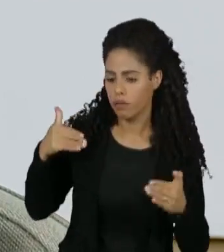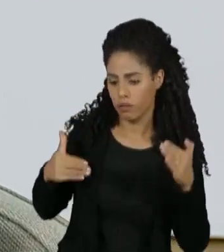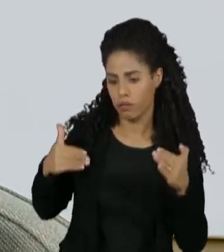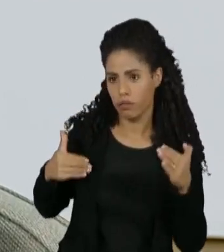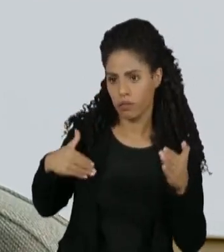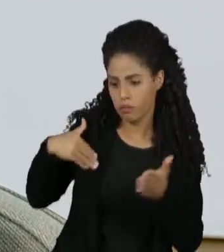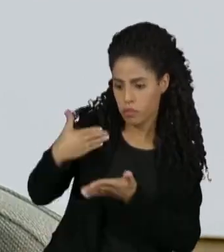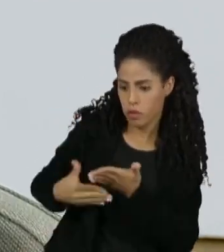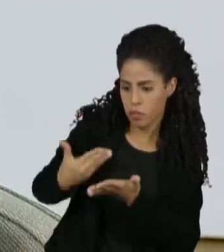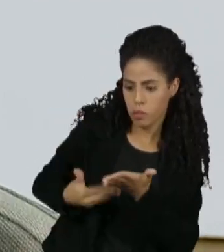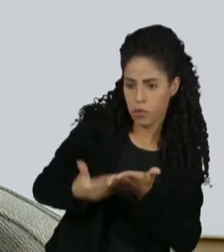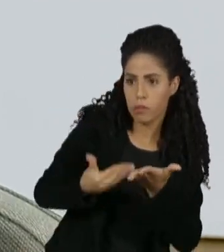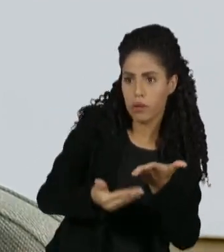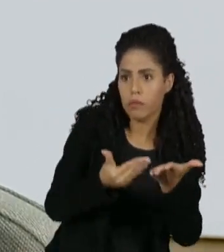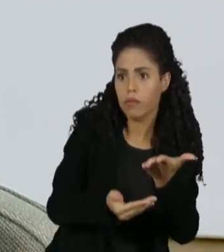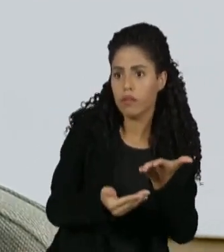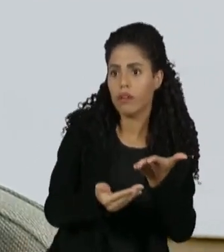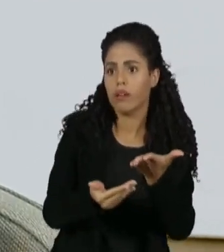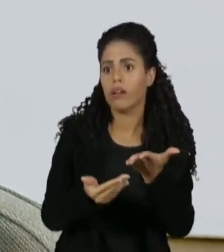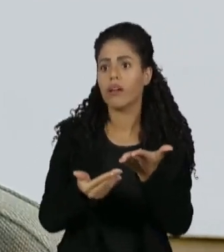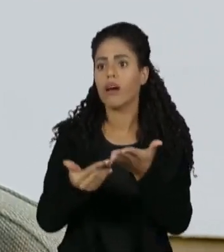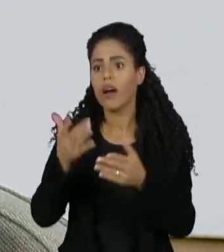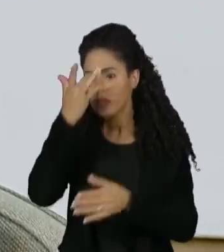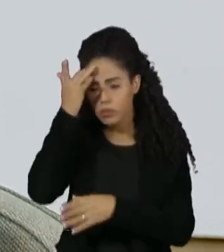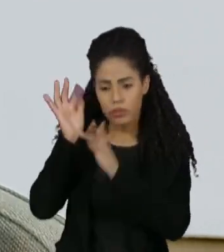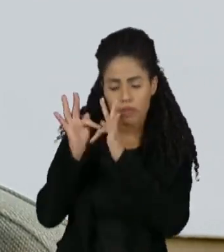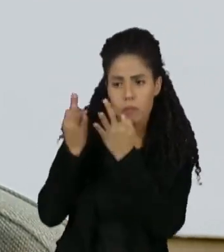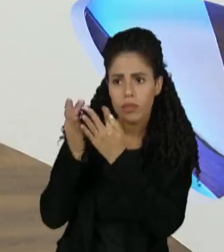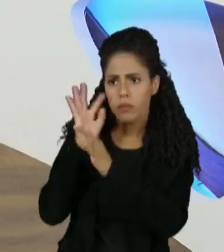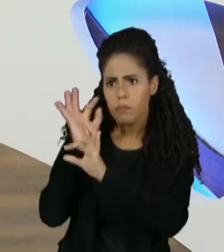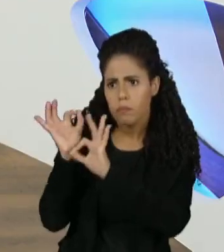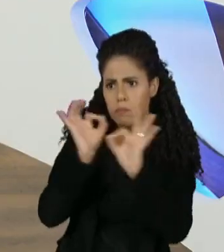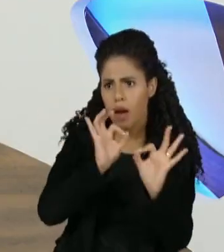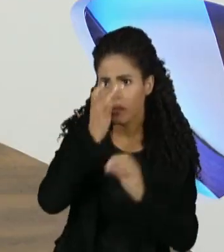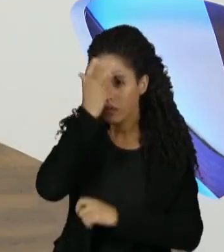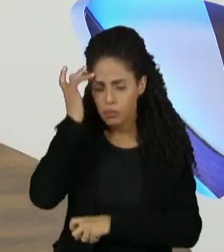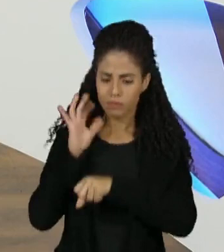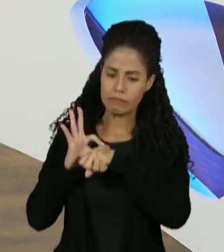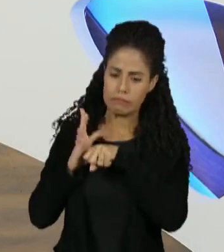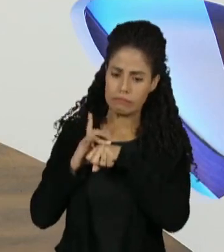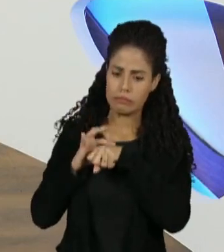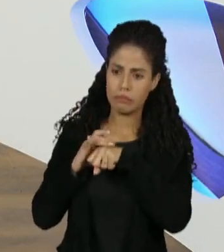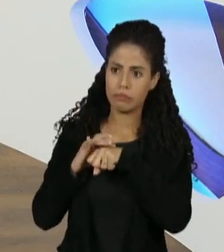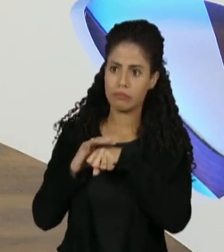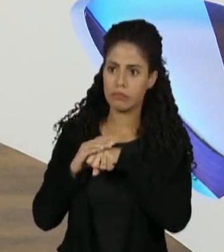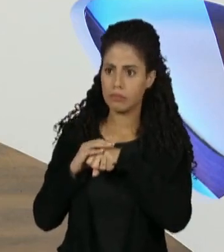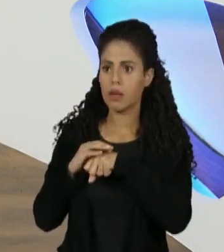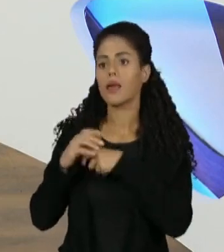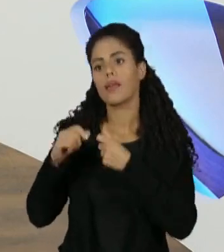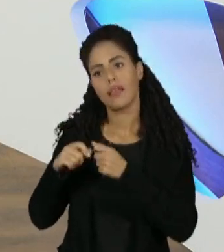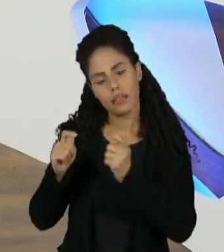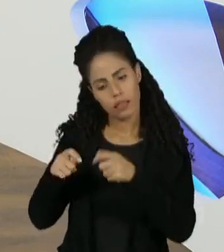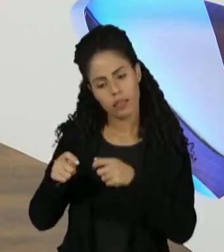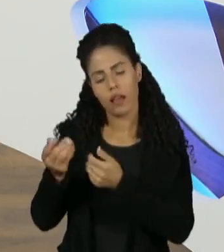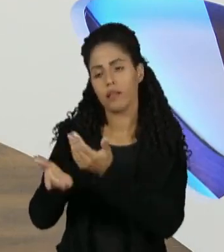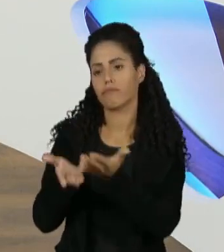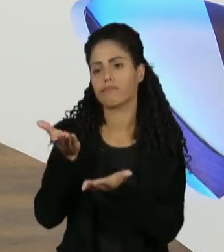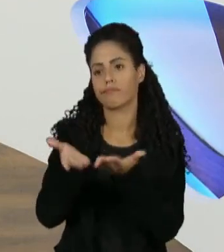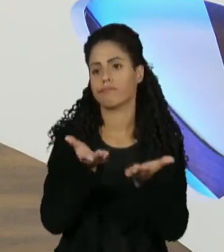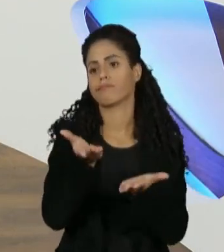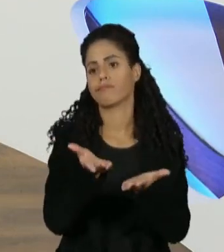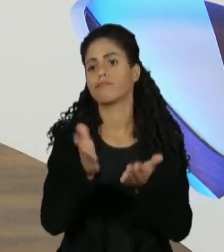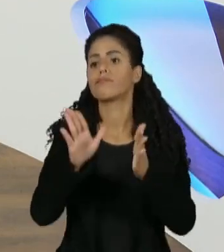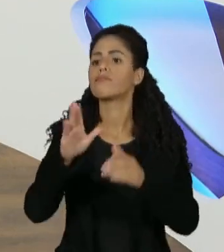de vida para os familiares que acompanham os enfermos das doenças prescritíveis.